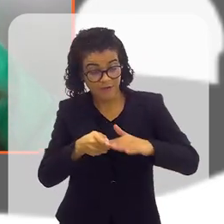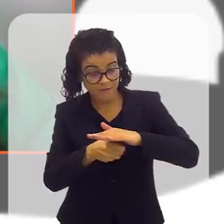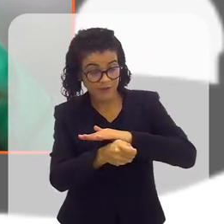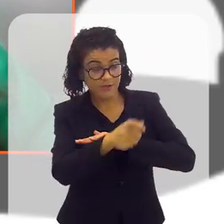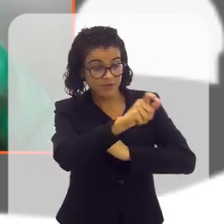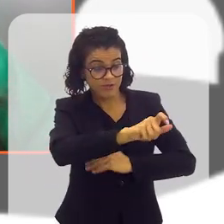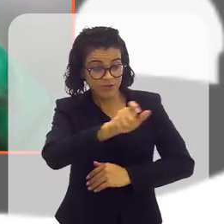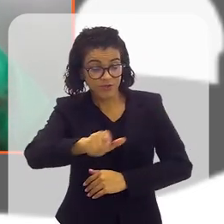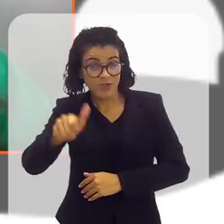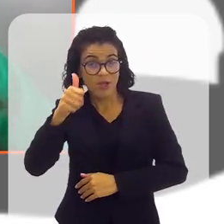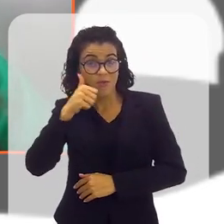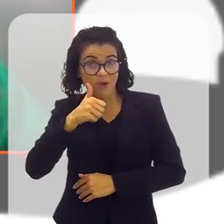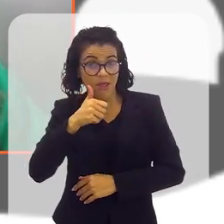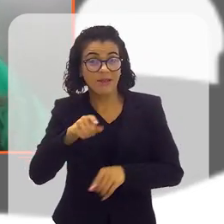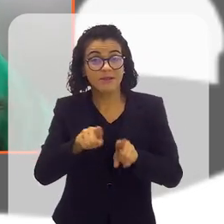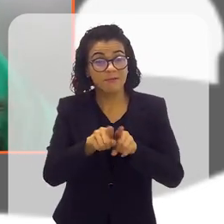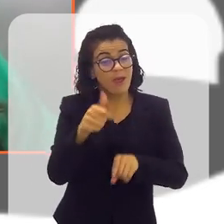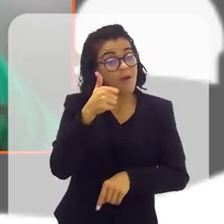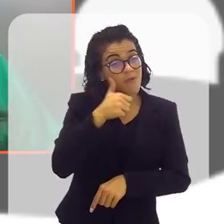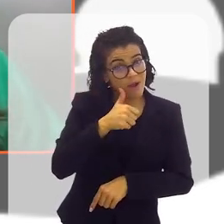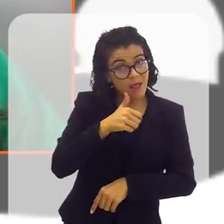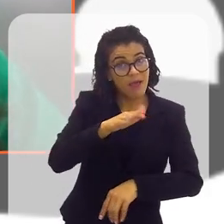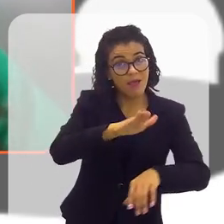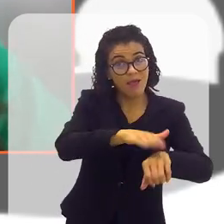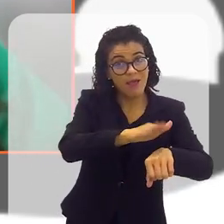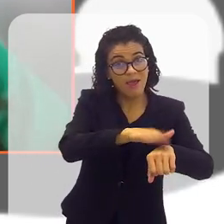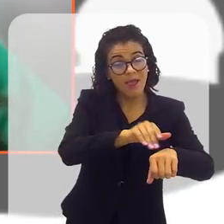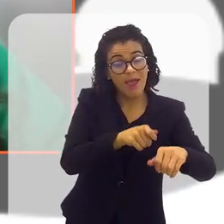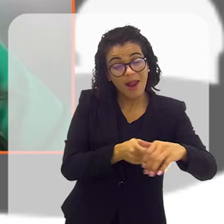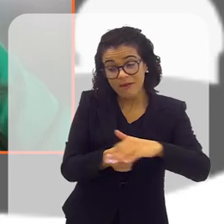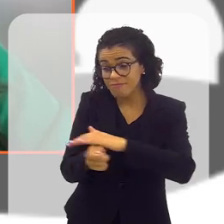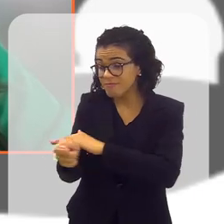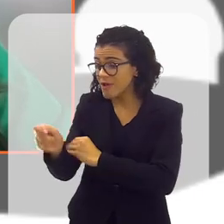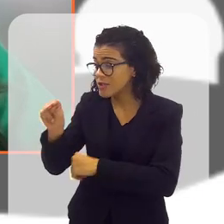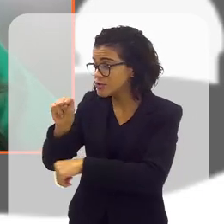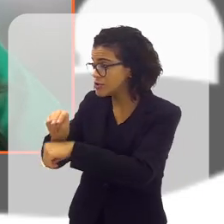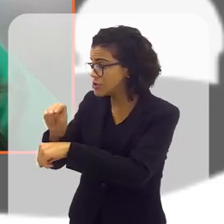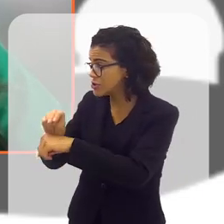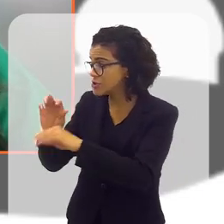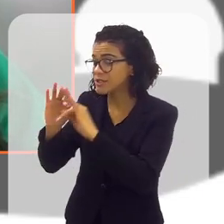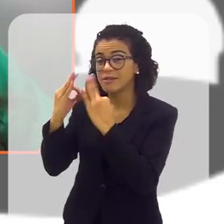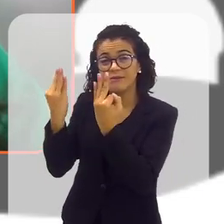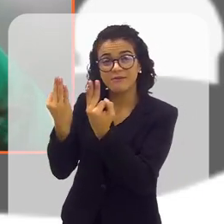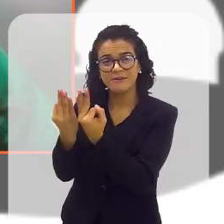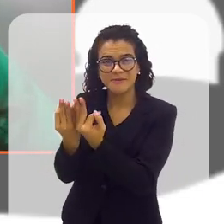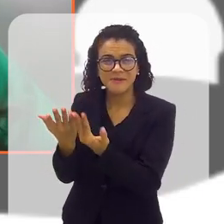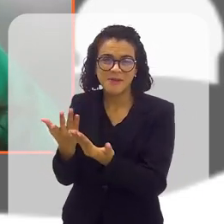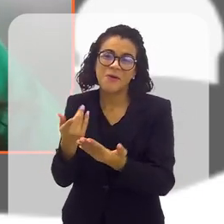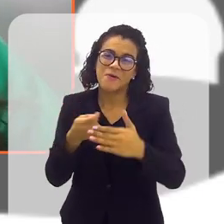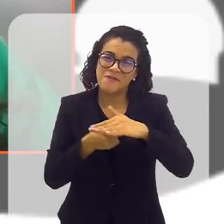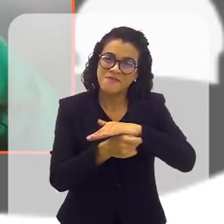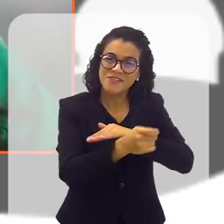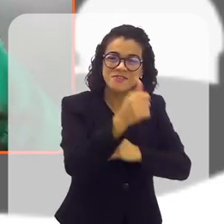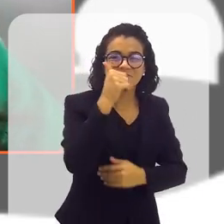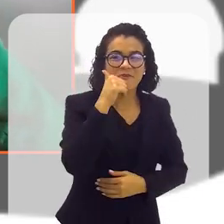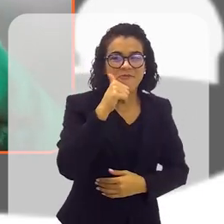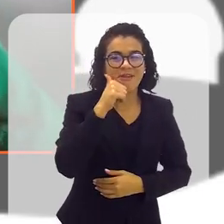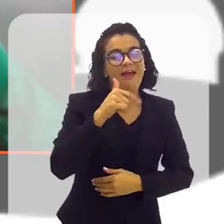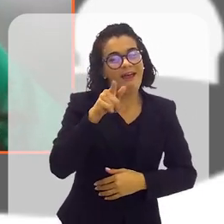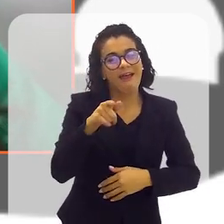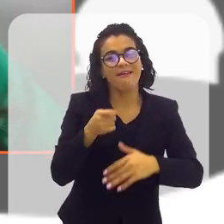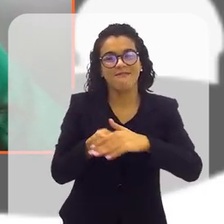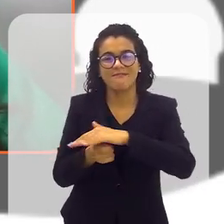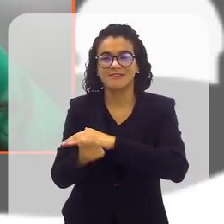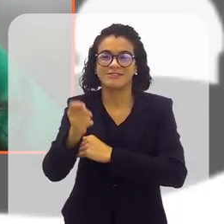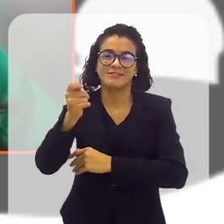Então, você investir numa mulher... mulher, ela investe na família. A mulher, ela... Investir numa mulher é investir na